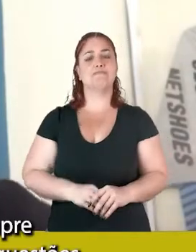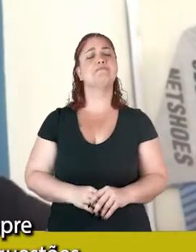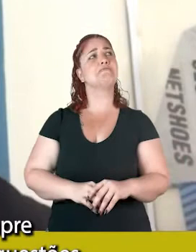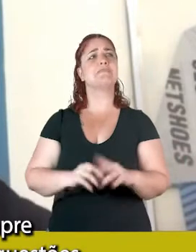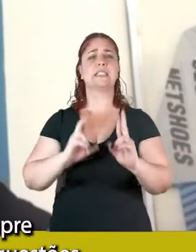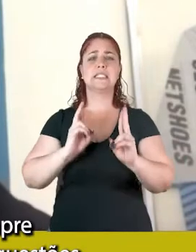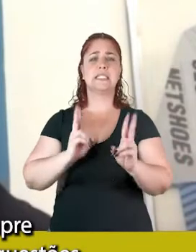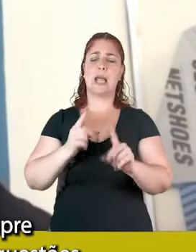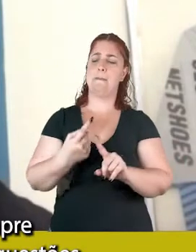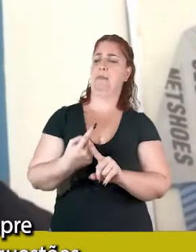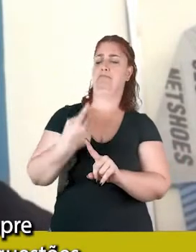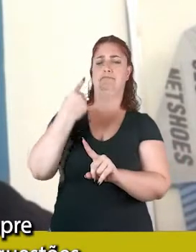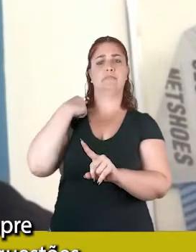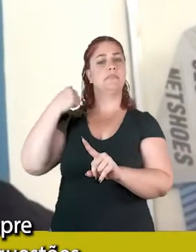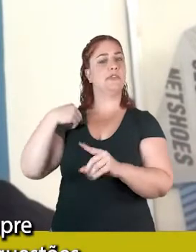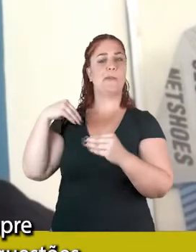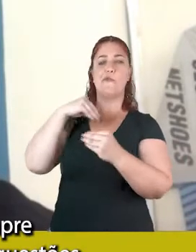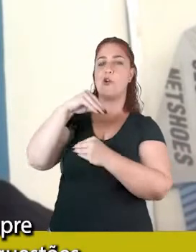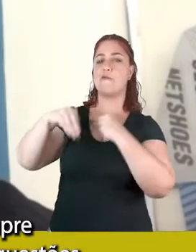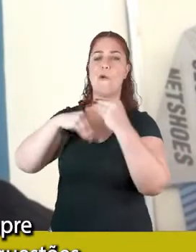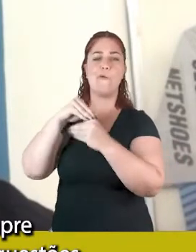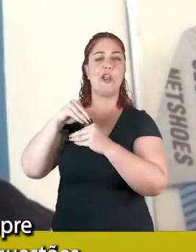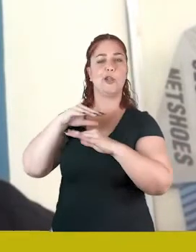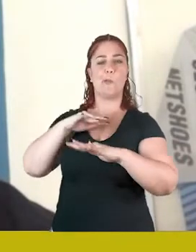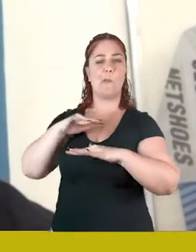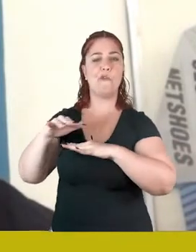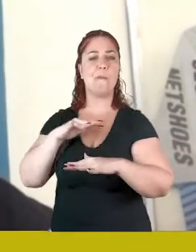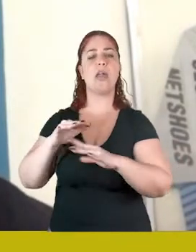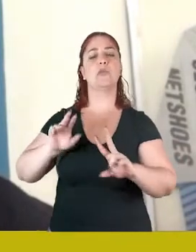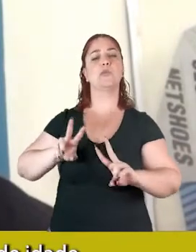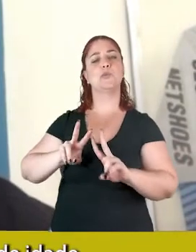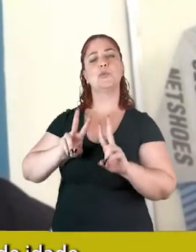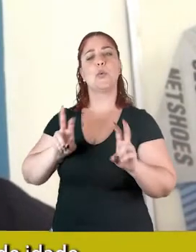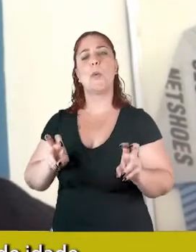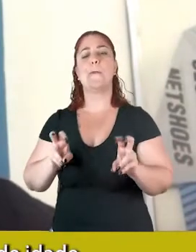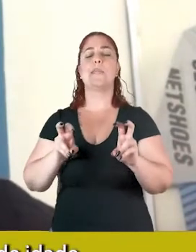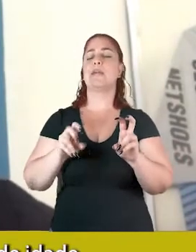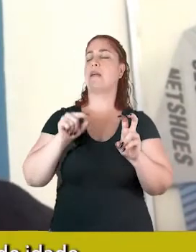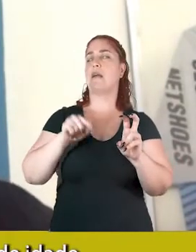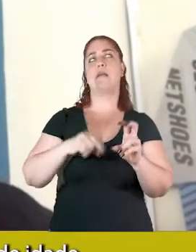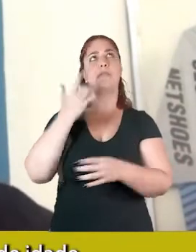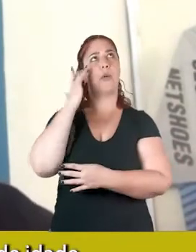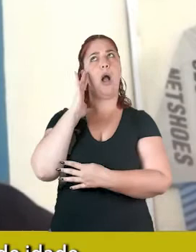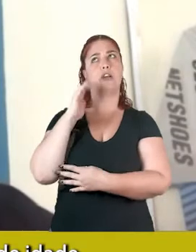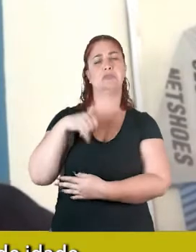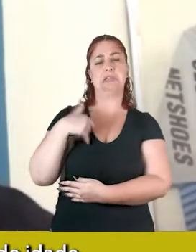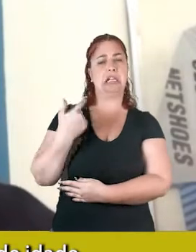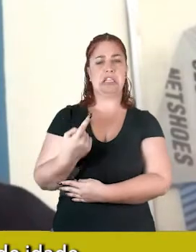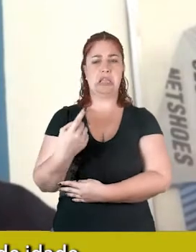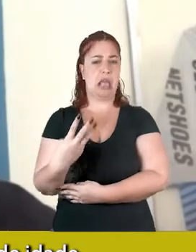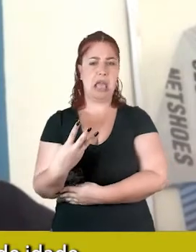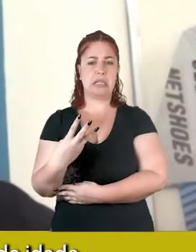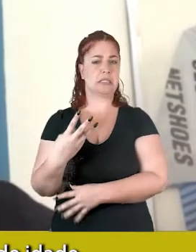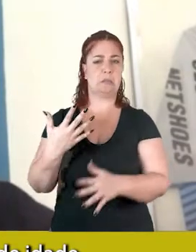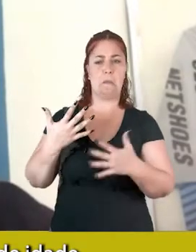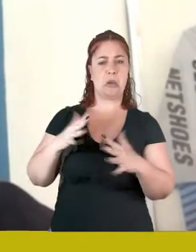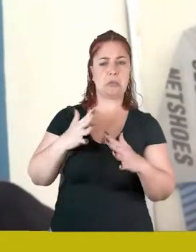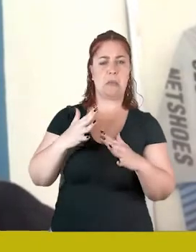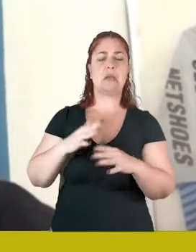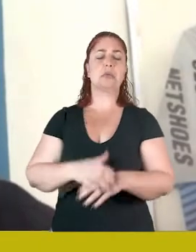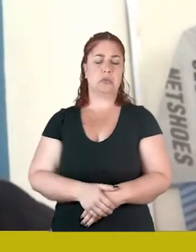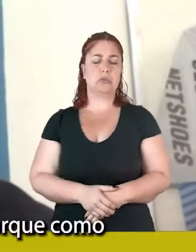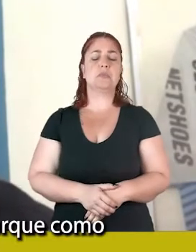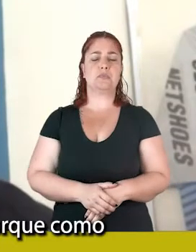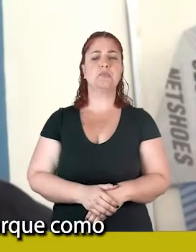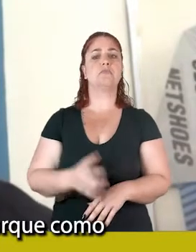cedo eu sempre fui envolvido nessas questões, né? Acho que desde os 13 anos, assim, de idade,